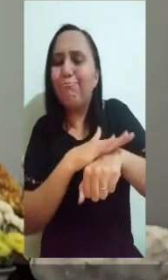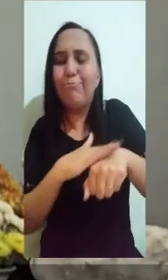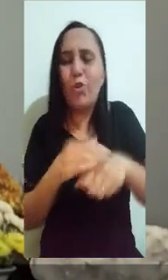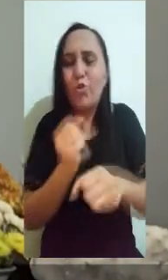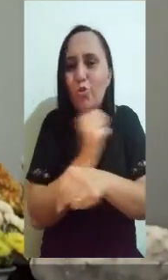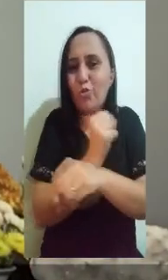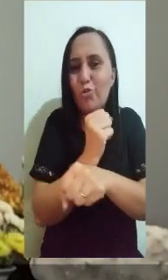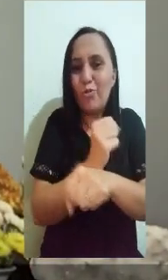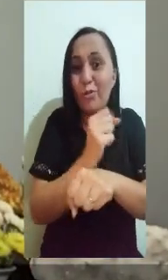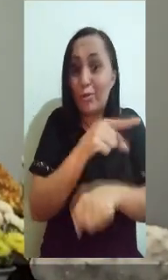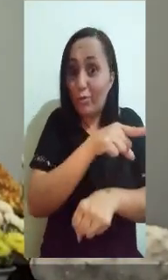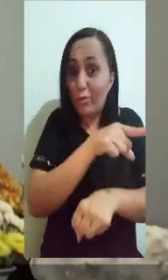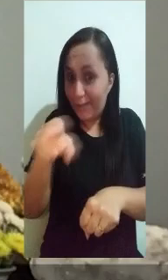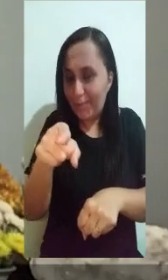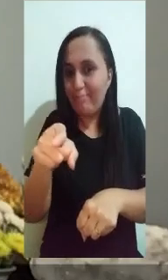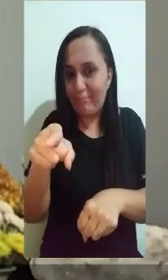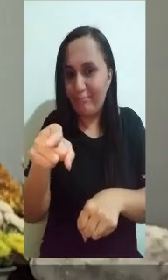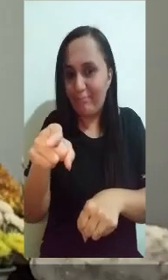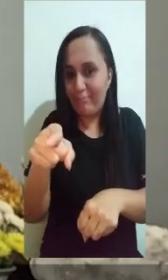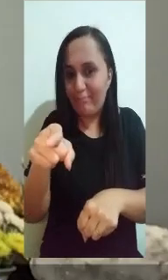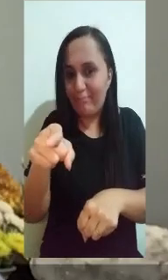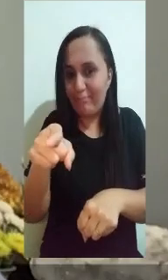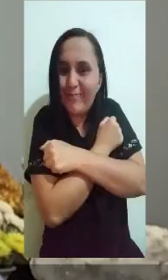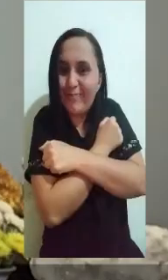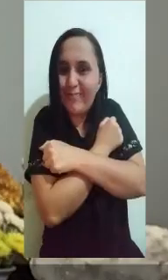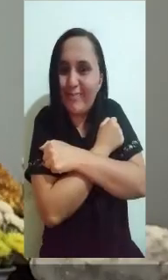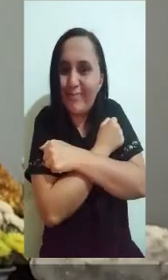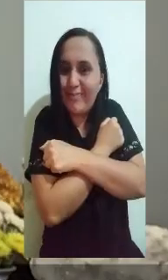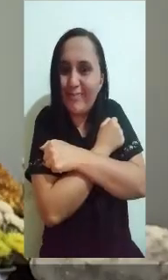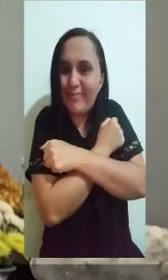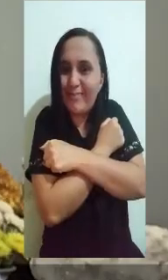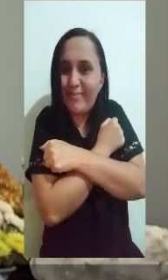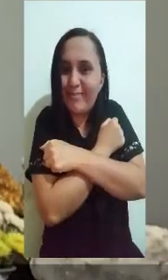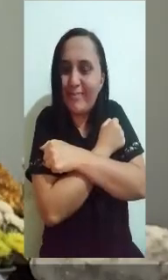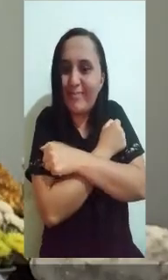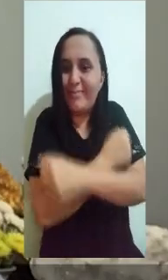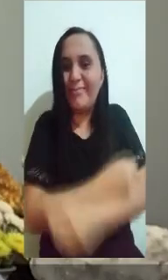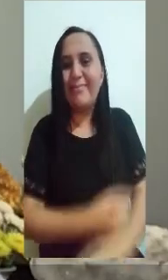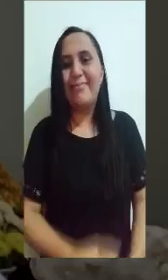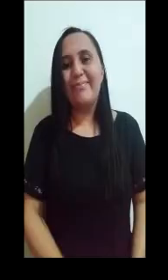delicioso com você. Te aguardo lá, tá? Um forte abraço!